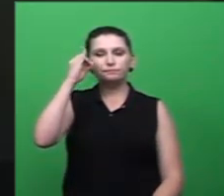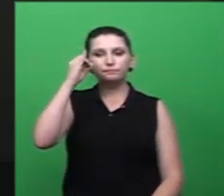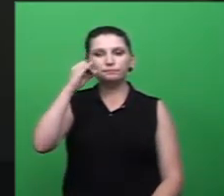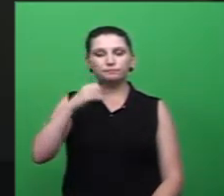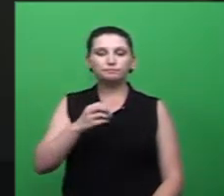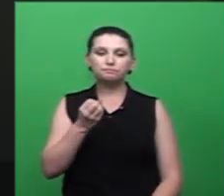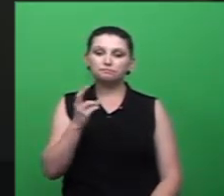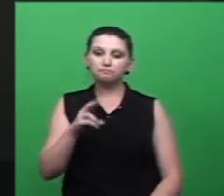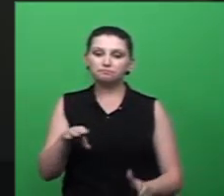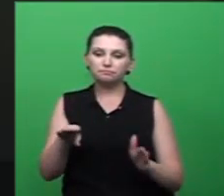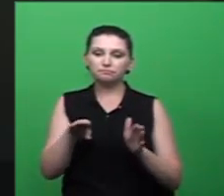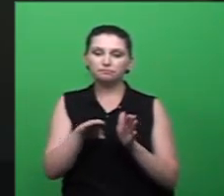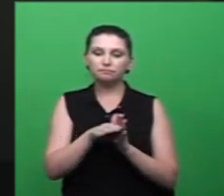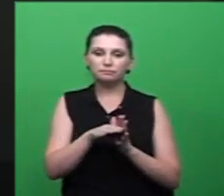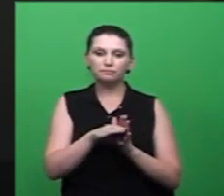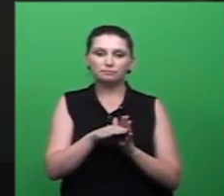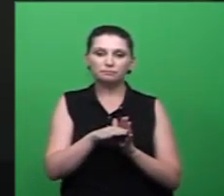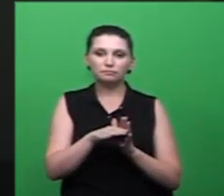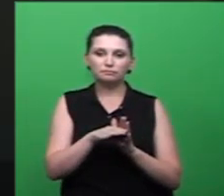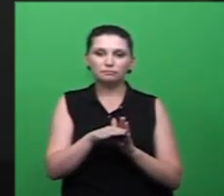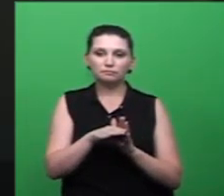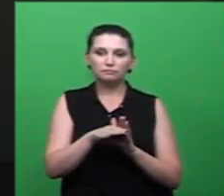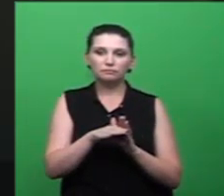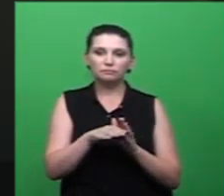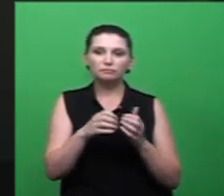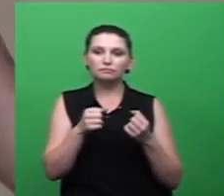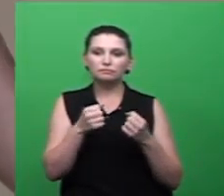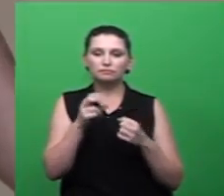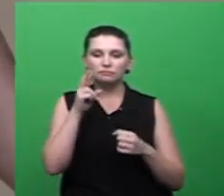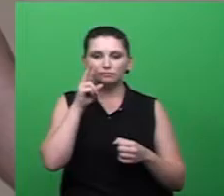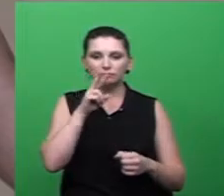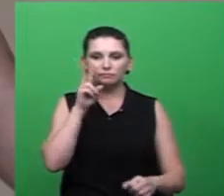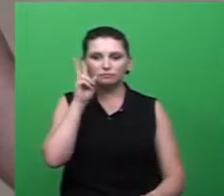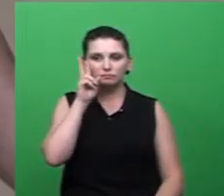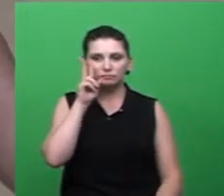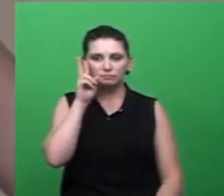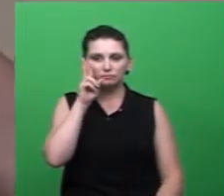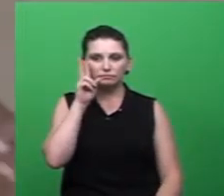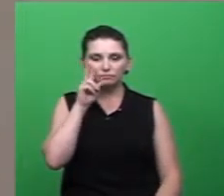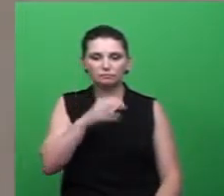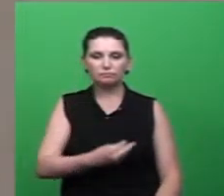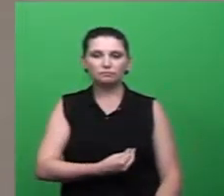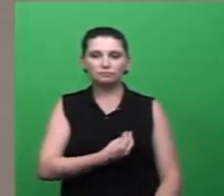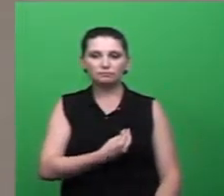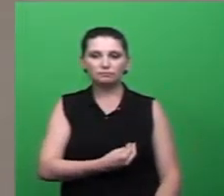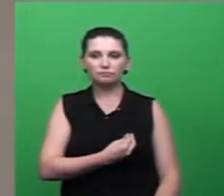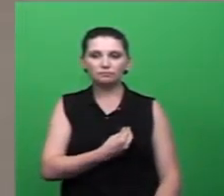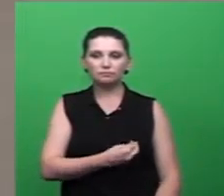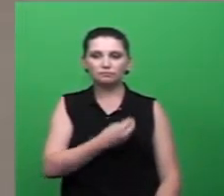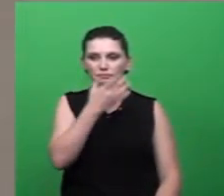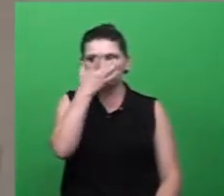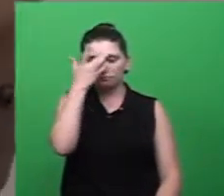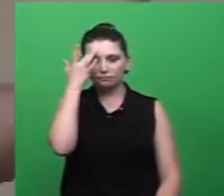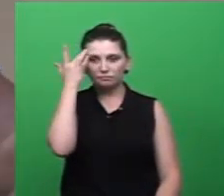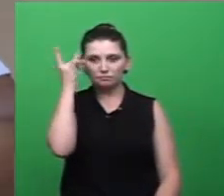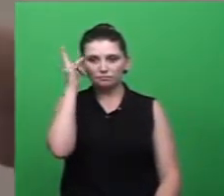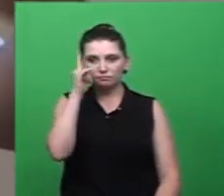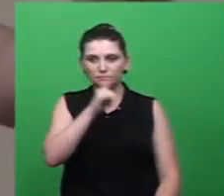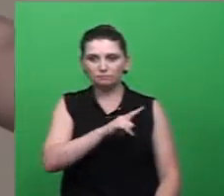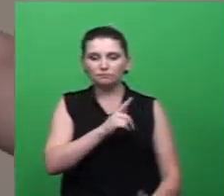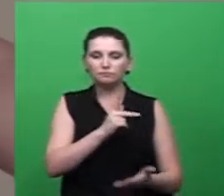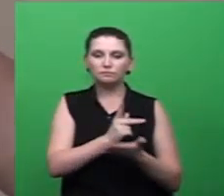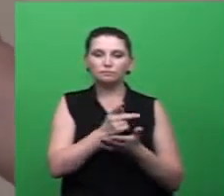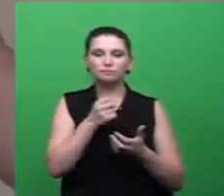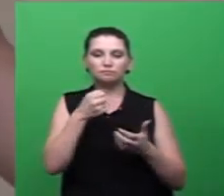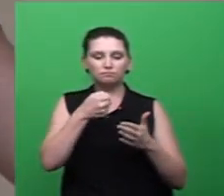chegada é a trajetória da pessoa. Quando a pessoa chega lá, quando alguém conquista alguma coisa, ela lutou muito, se